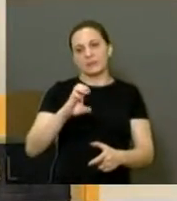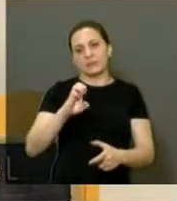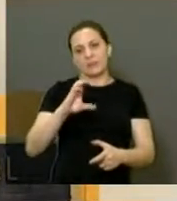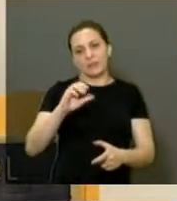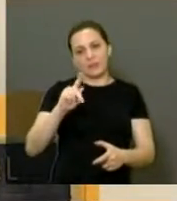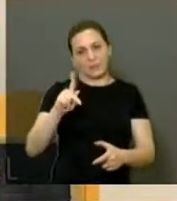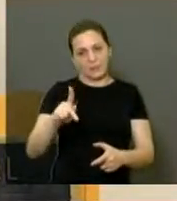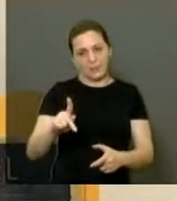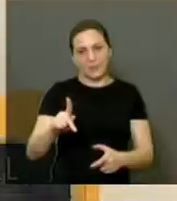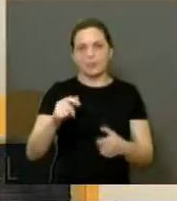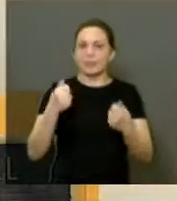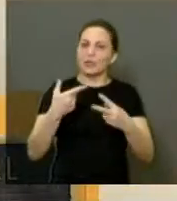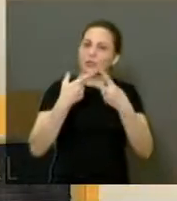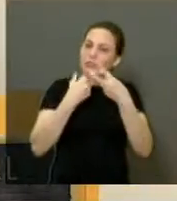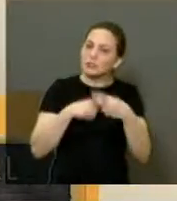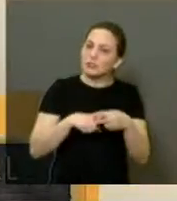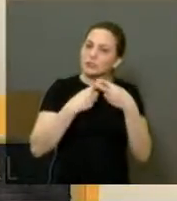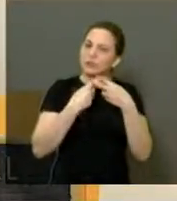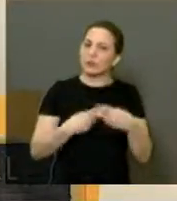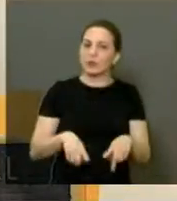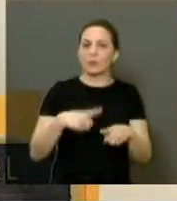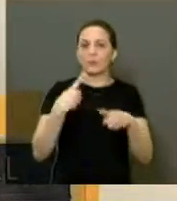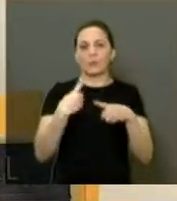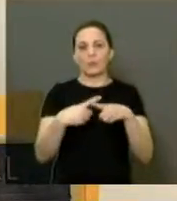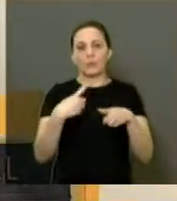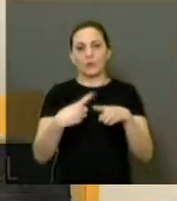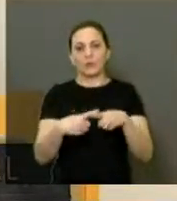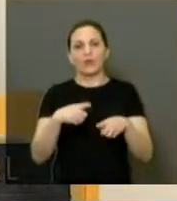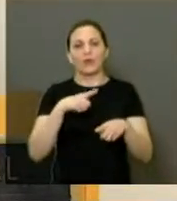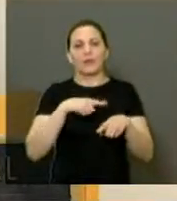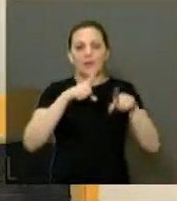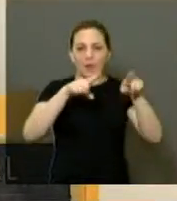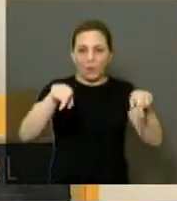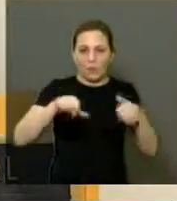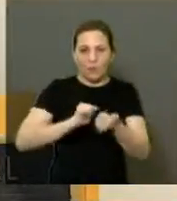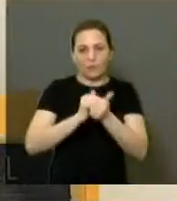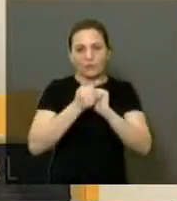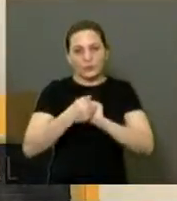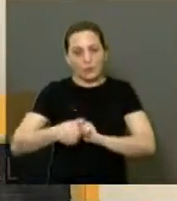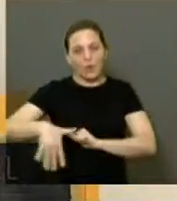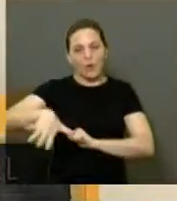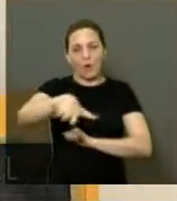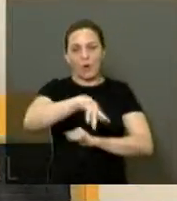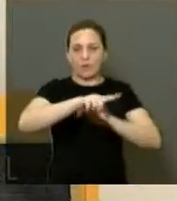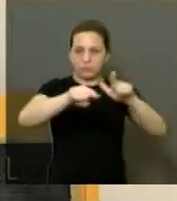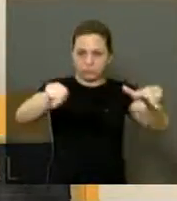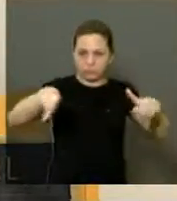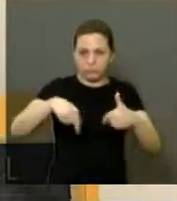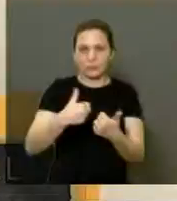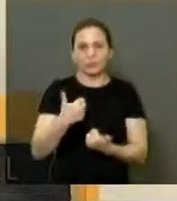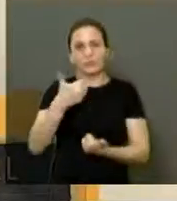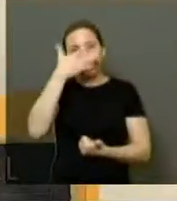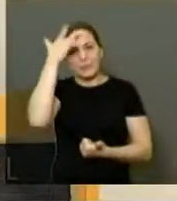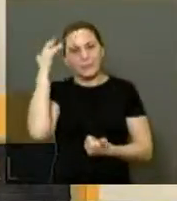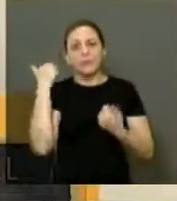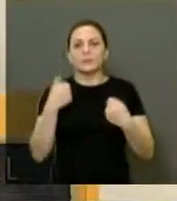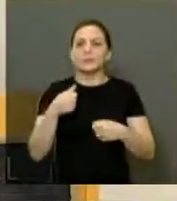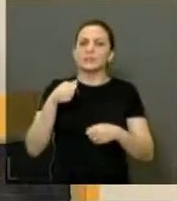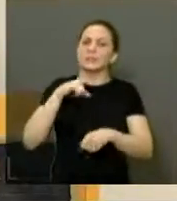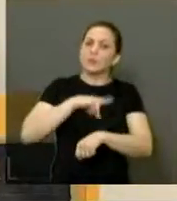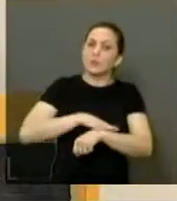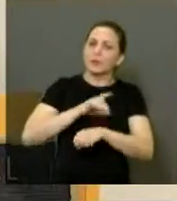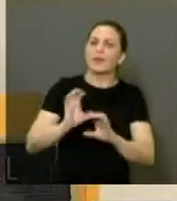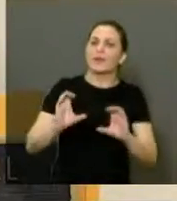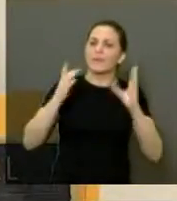de banheiros de reforma. Por quê? Lá tem quadra de futebol, tem campo, os jogadores necessitam de banheiro, tem